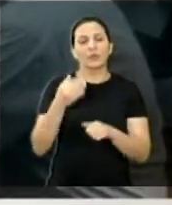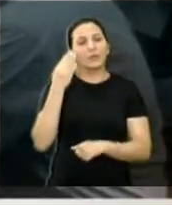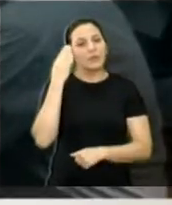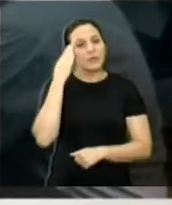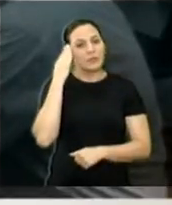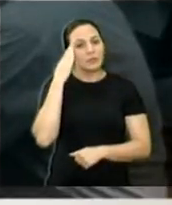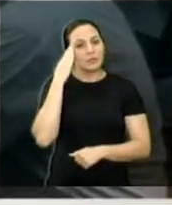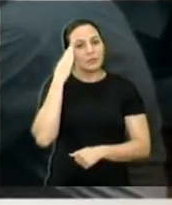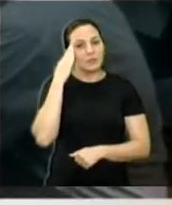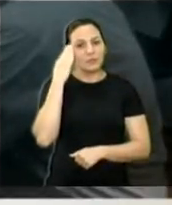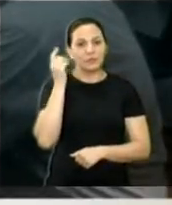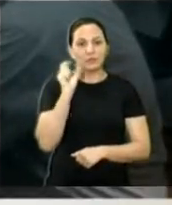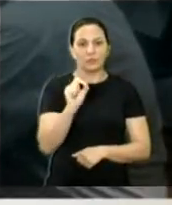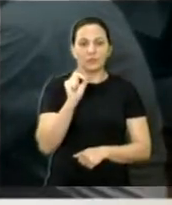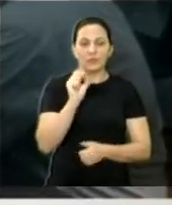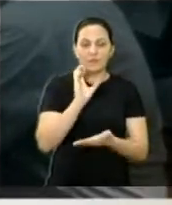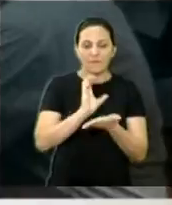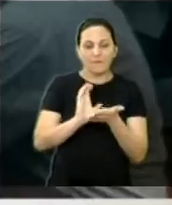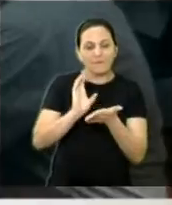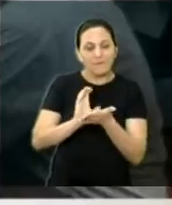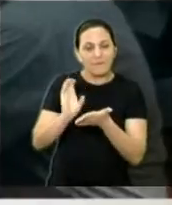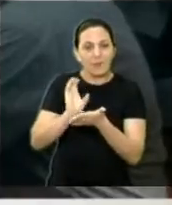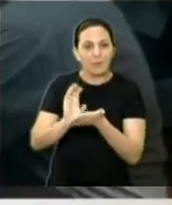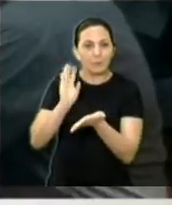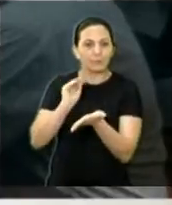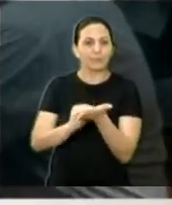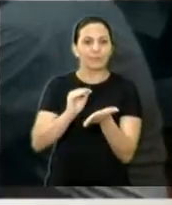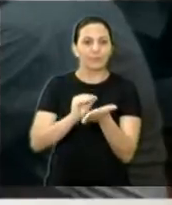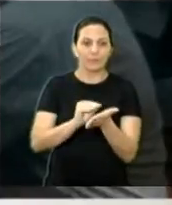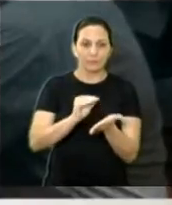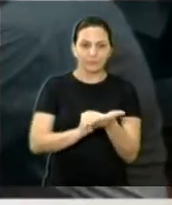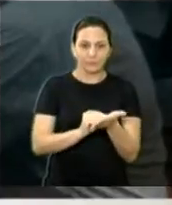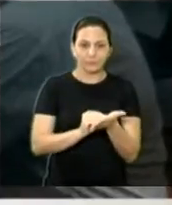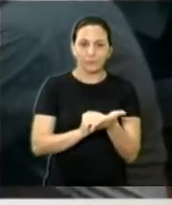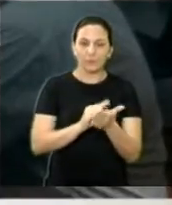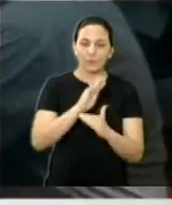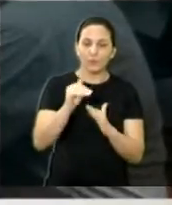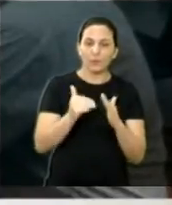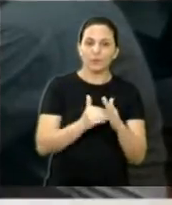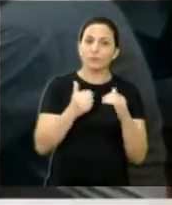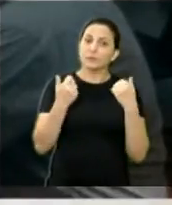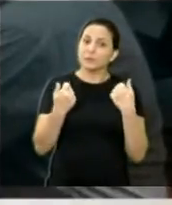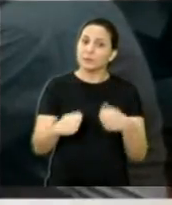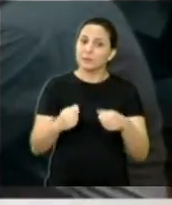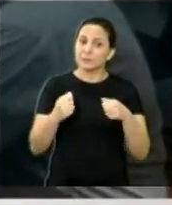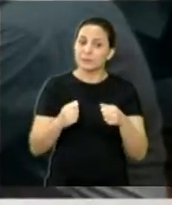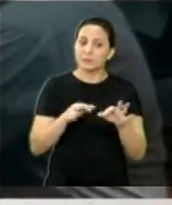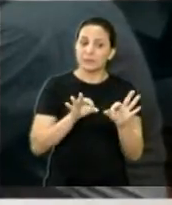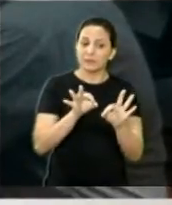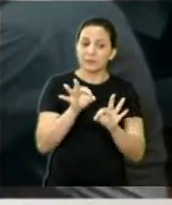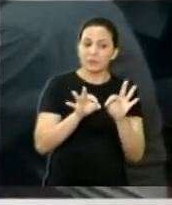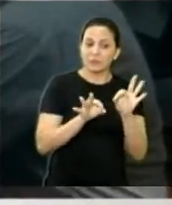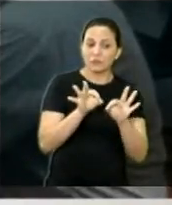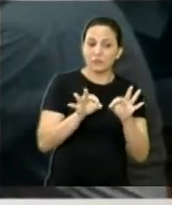há verbas suficientes para tudo o que precisa ser feito no local.